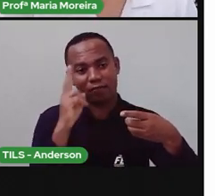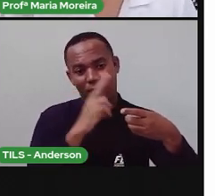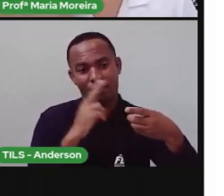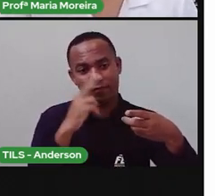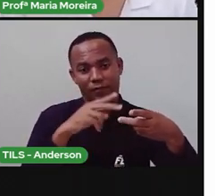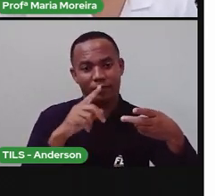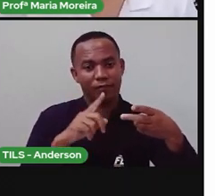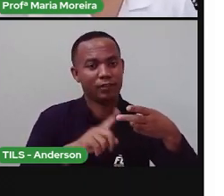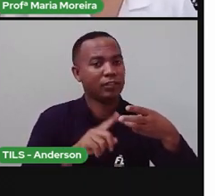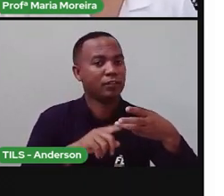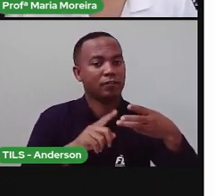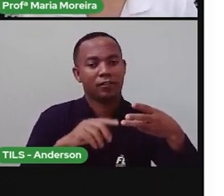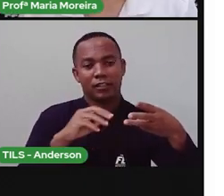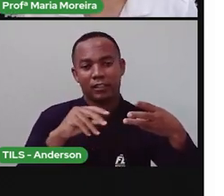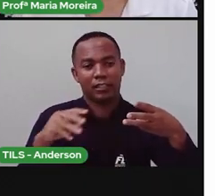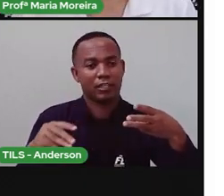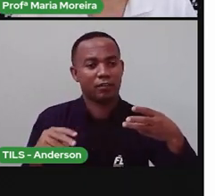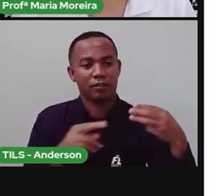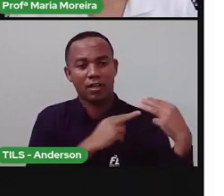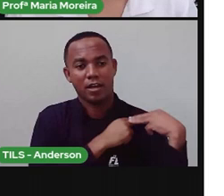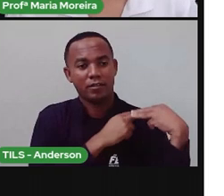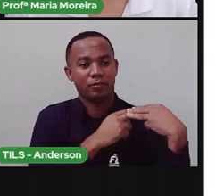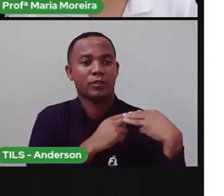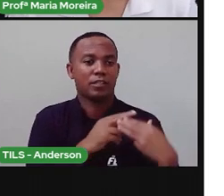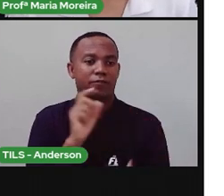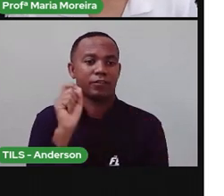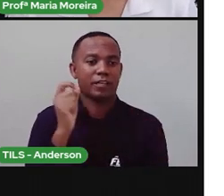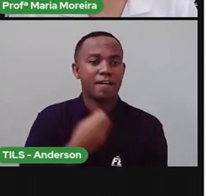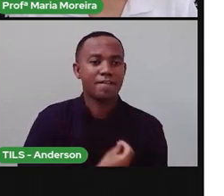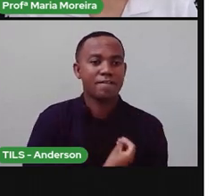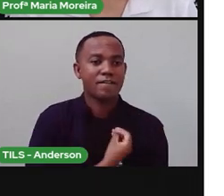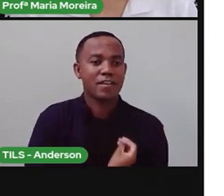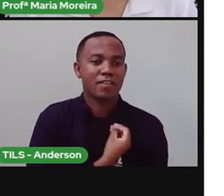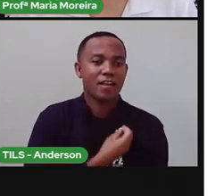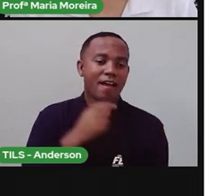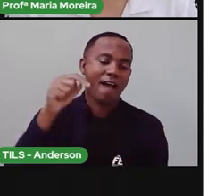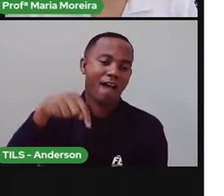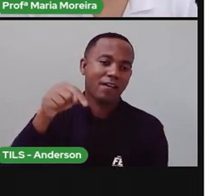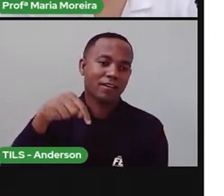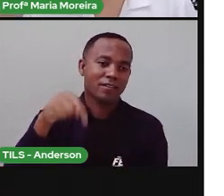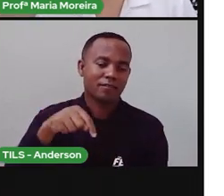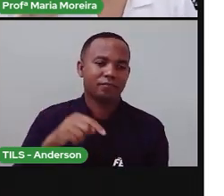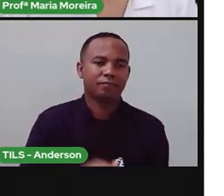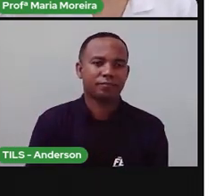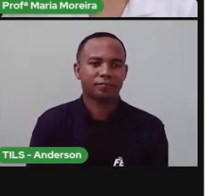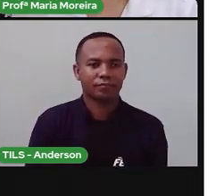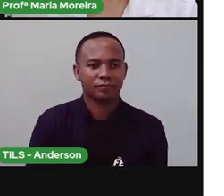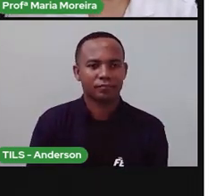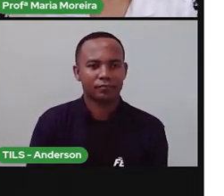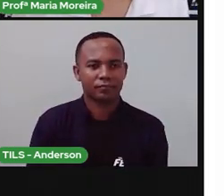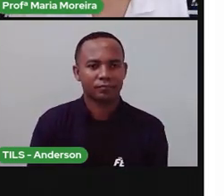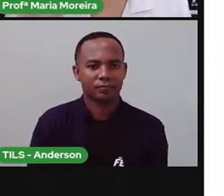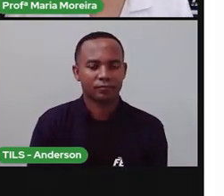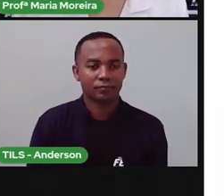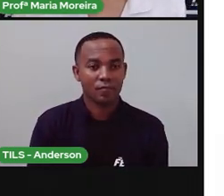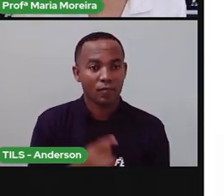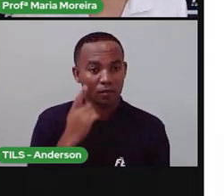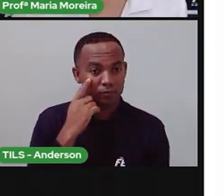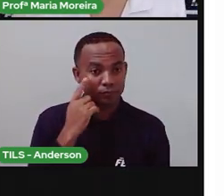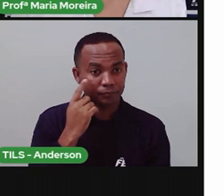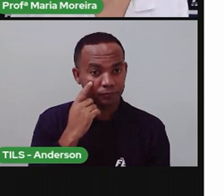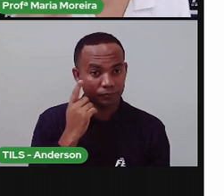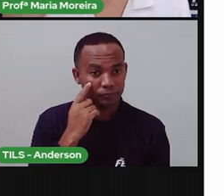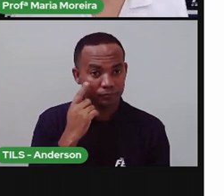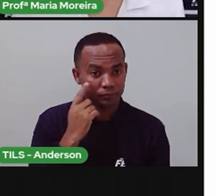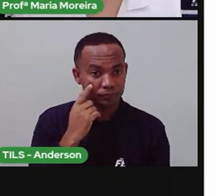Então, tudo isso é o quê? Responsável pela vida na Terra. Fácil de entender, né? Olha só. Aproveitem essa